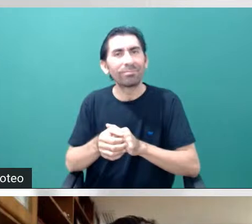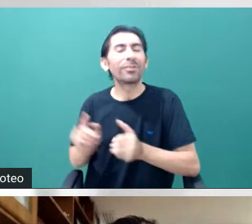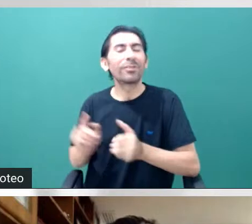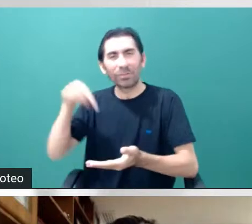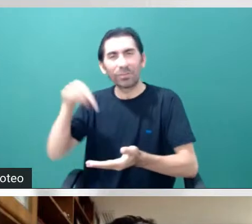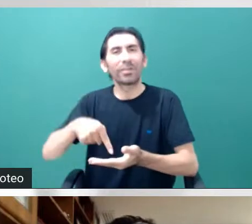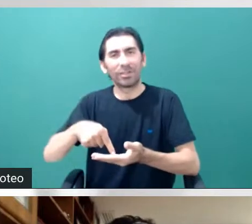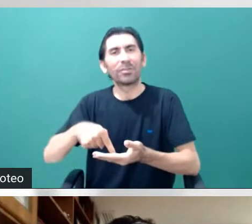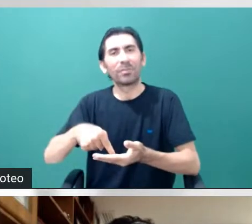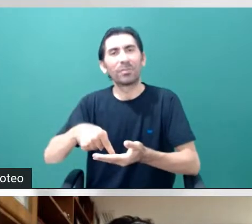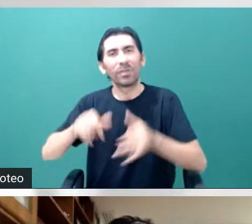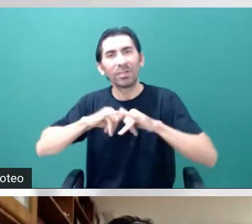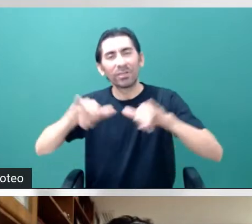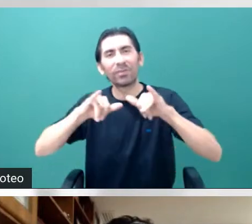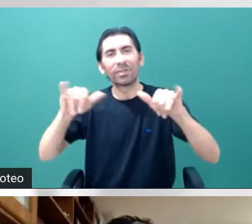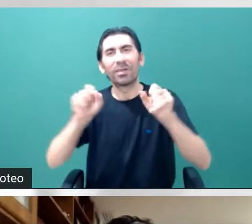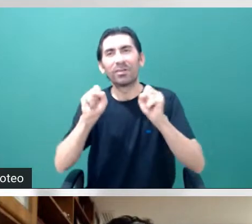live.